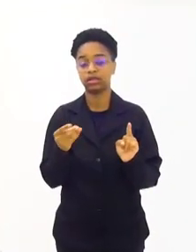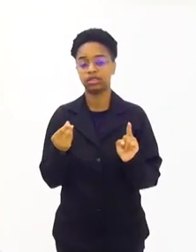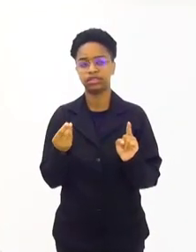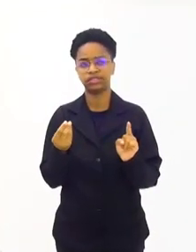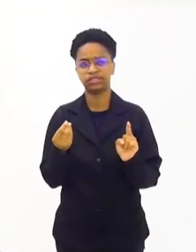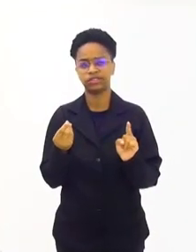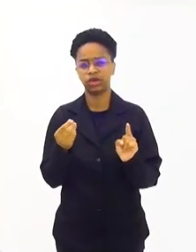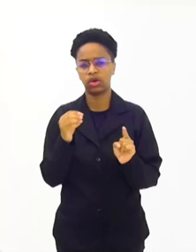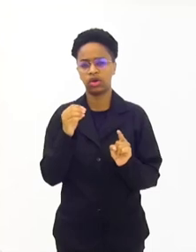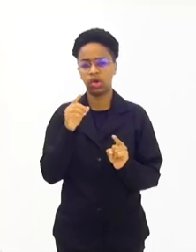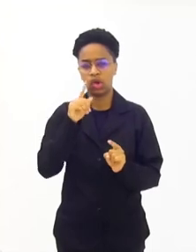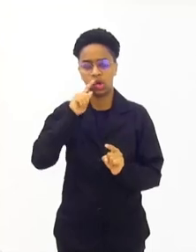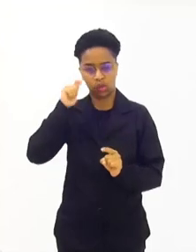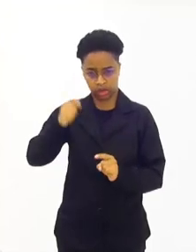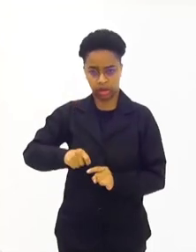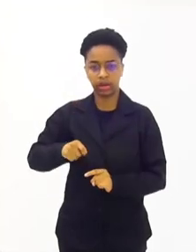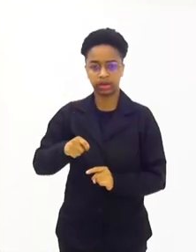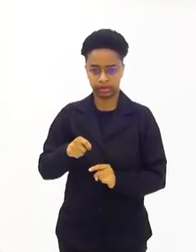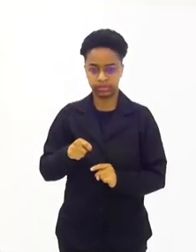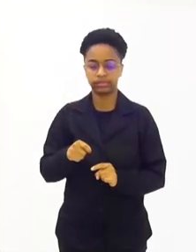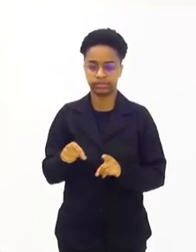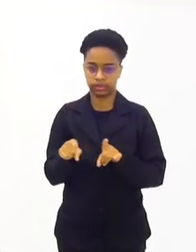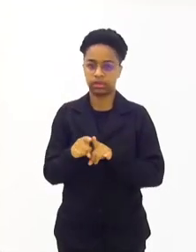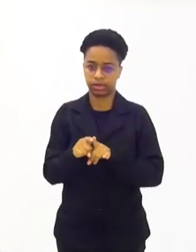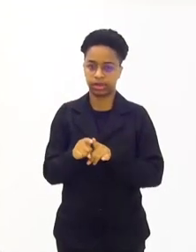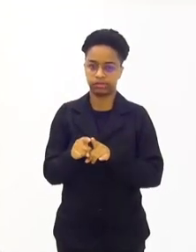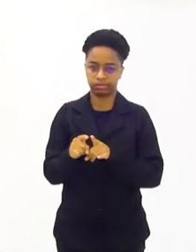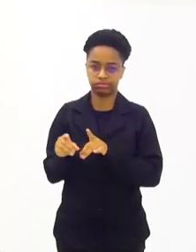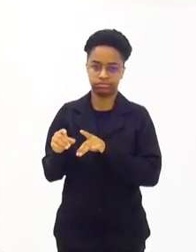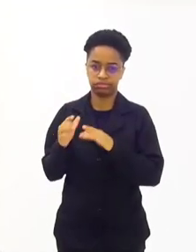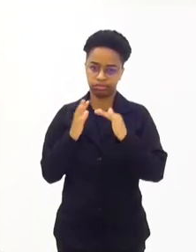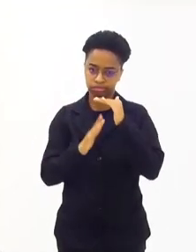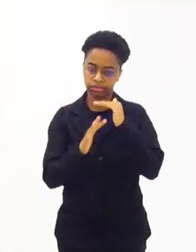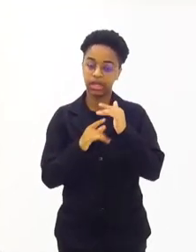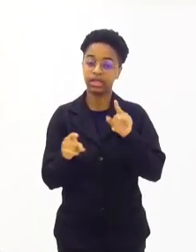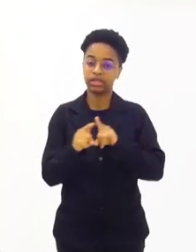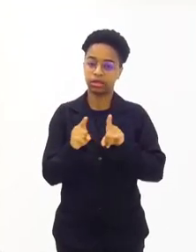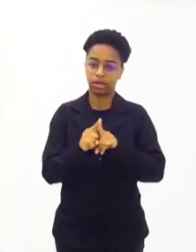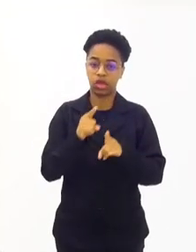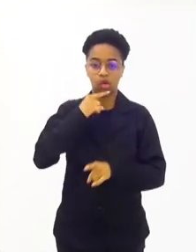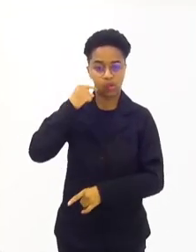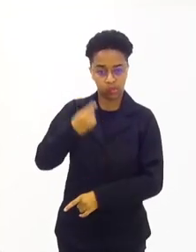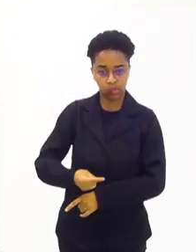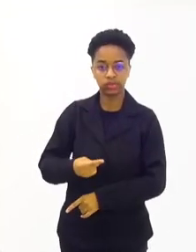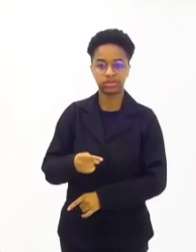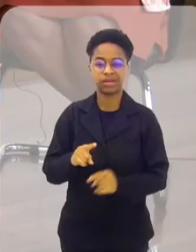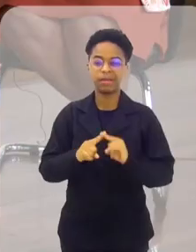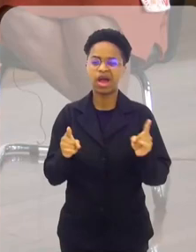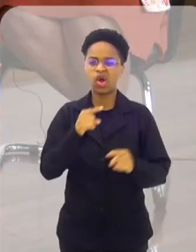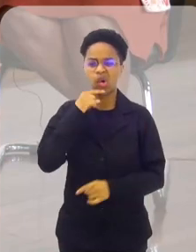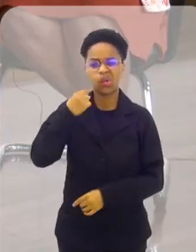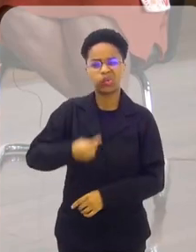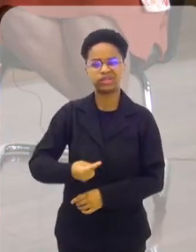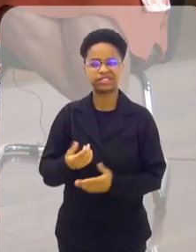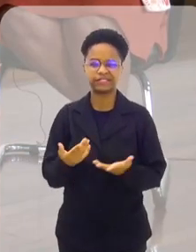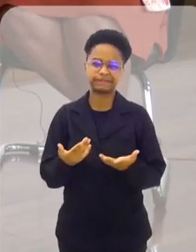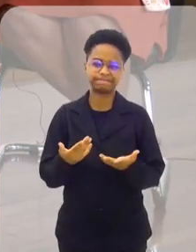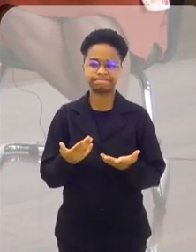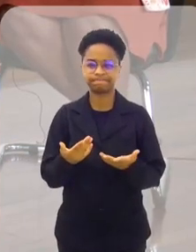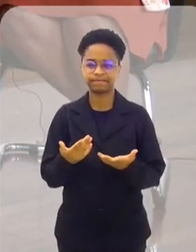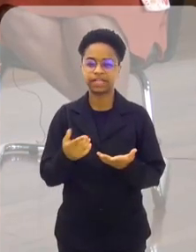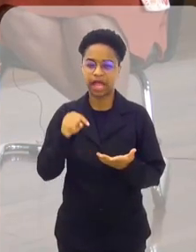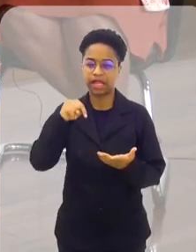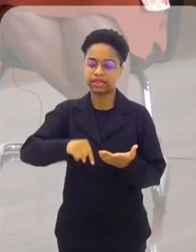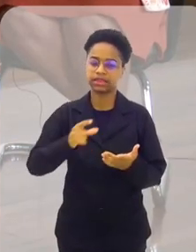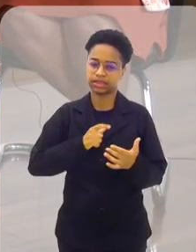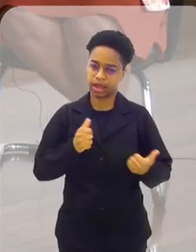Ucrânia, né? Da Ucrânia e da... Também temos russas. As russas estão vindo,